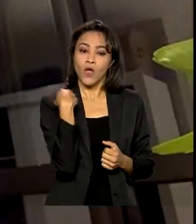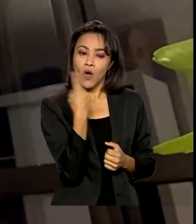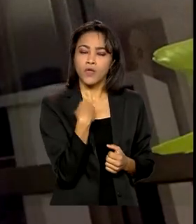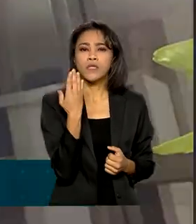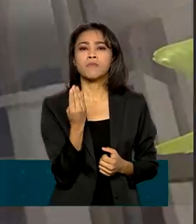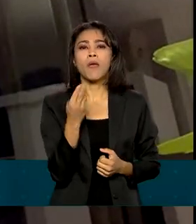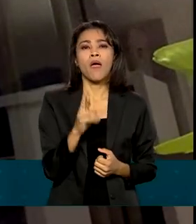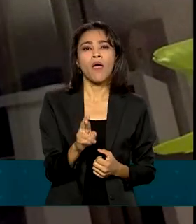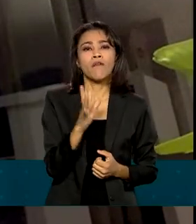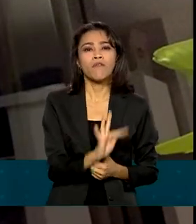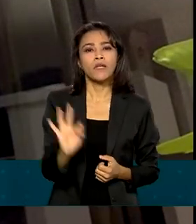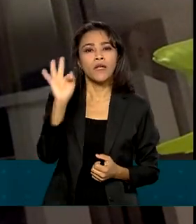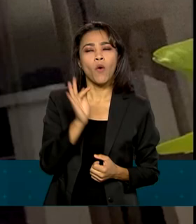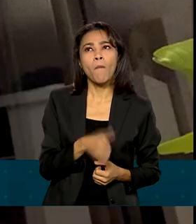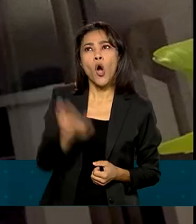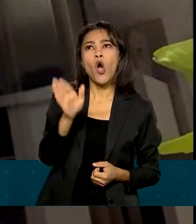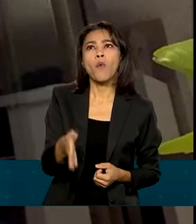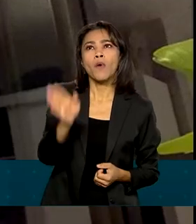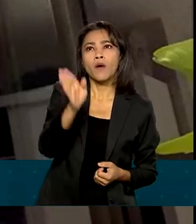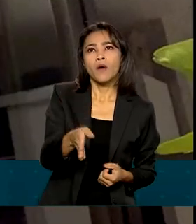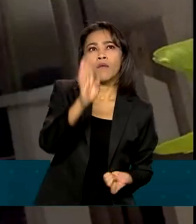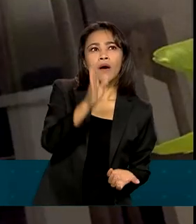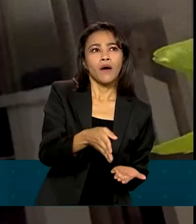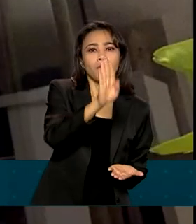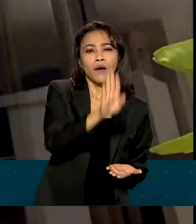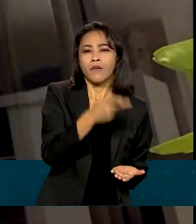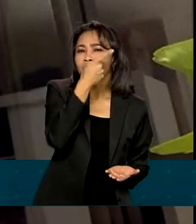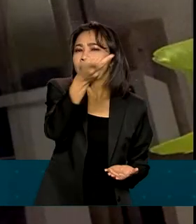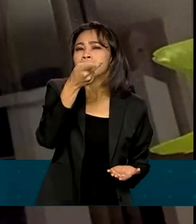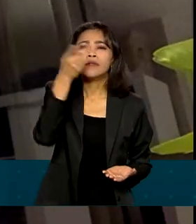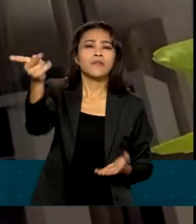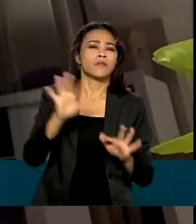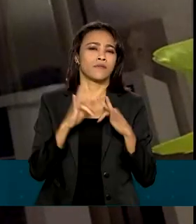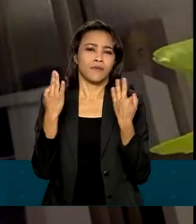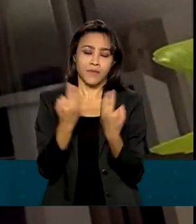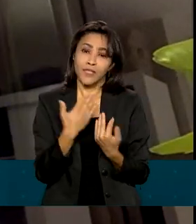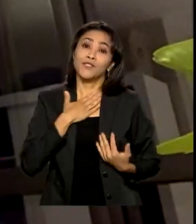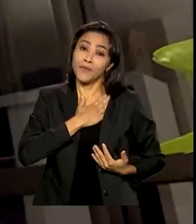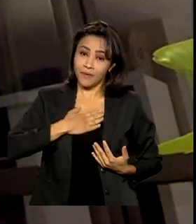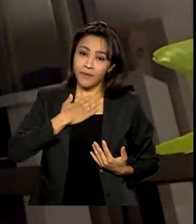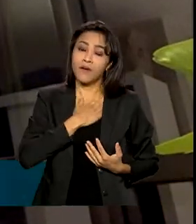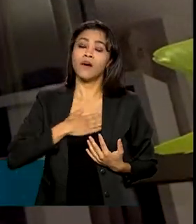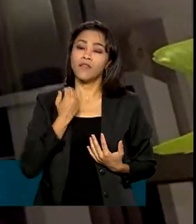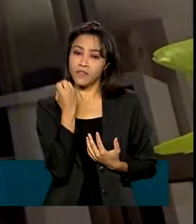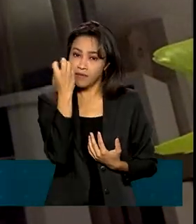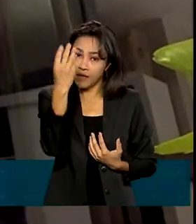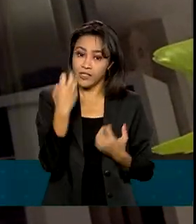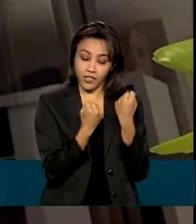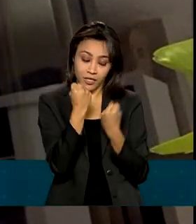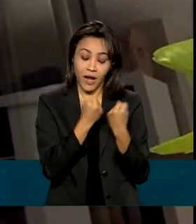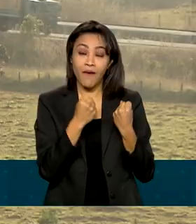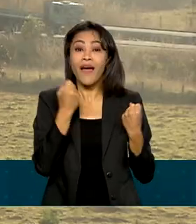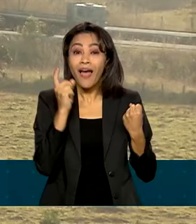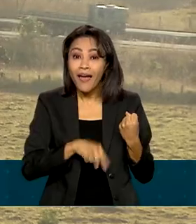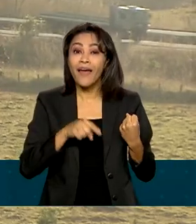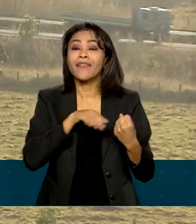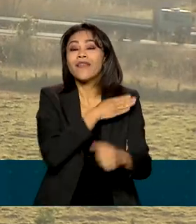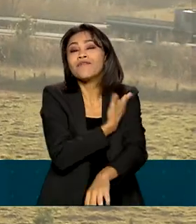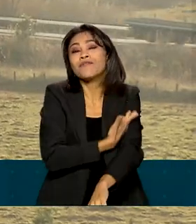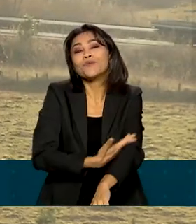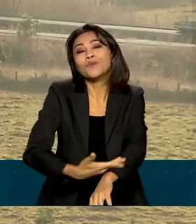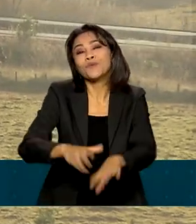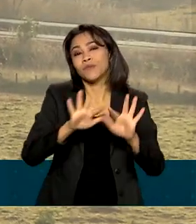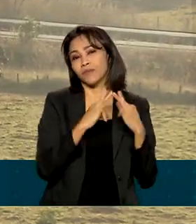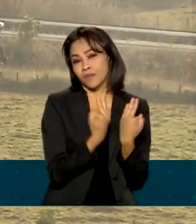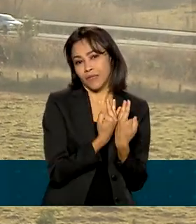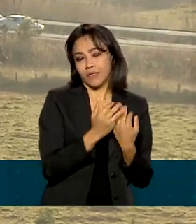federais, então a gente viaja visitando os parentes e também gosta muito de viajar de carro, é uma tradição familiar já. Mas